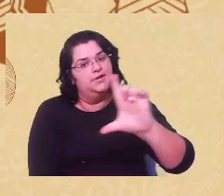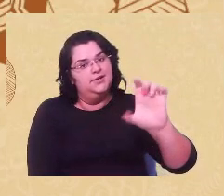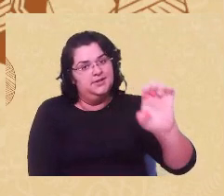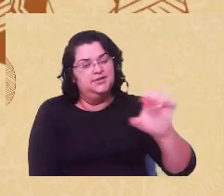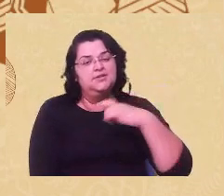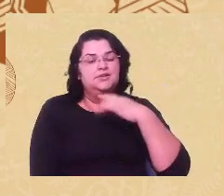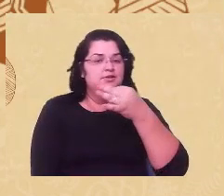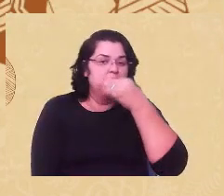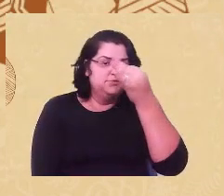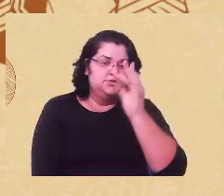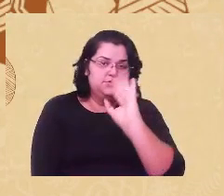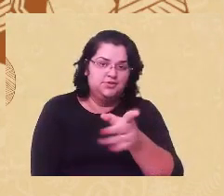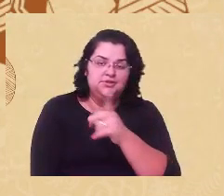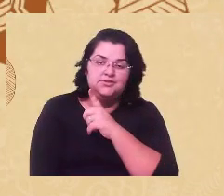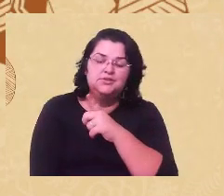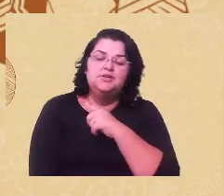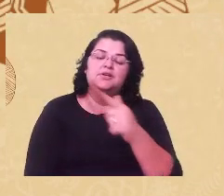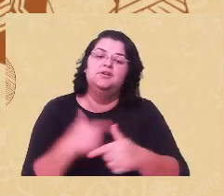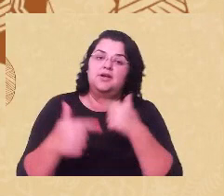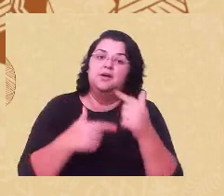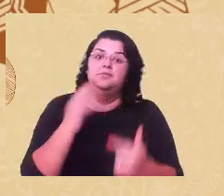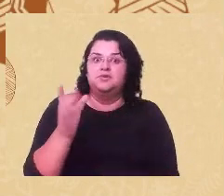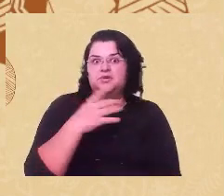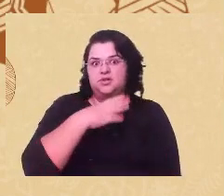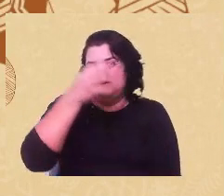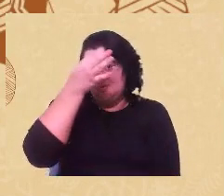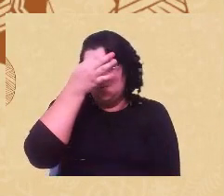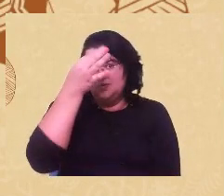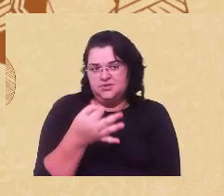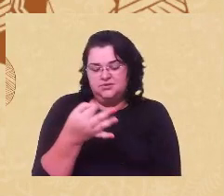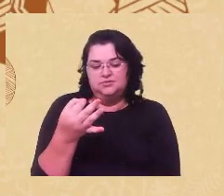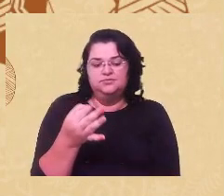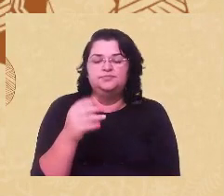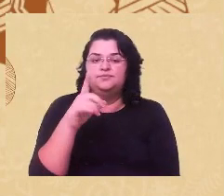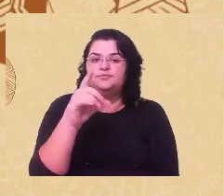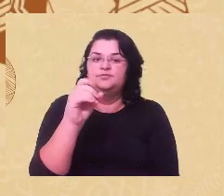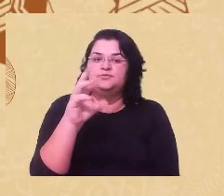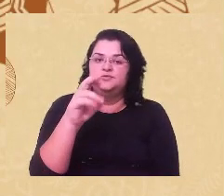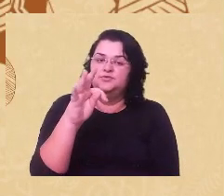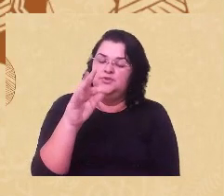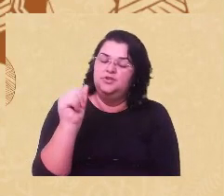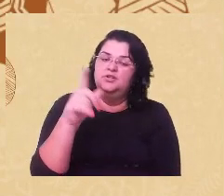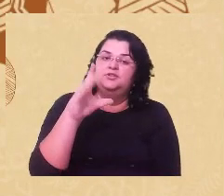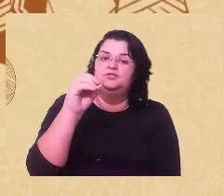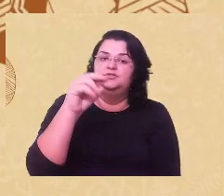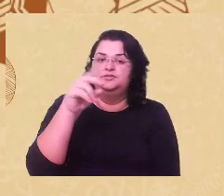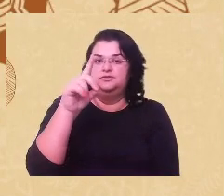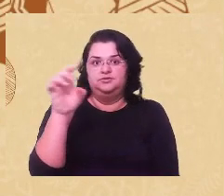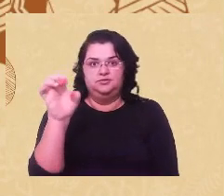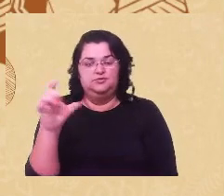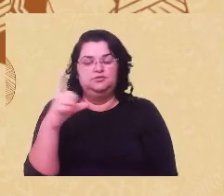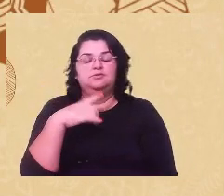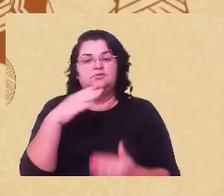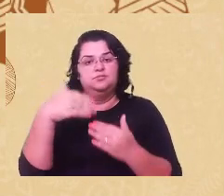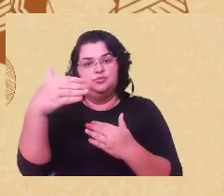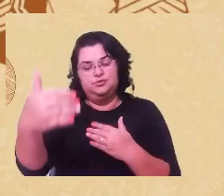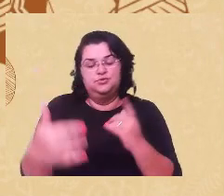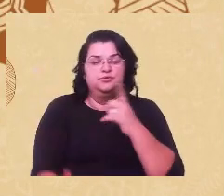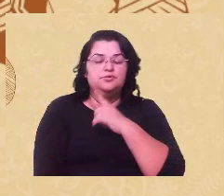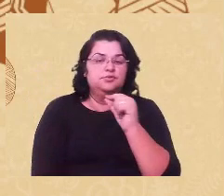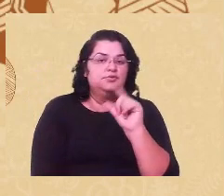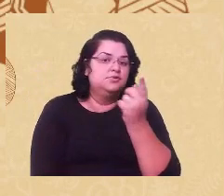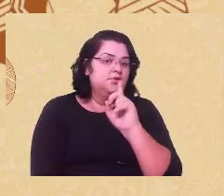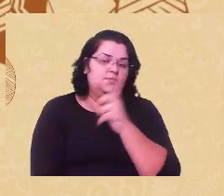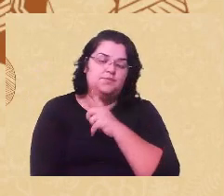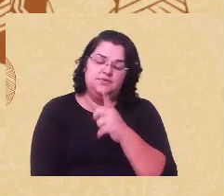também tem trabalhado com esse conceito. E a Loreta Ross vai dizer que o conceito de justiça reprodutiva, ele não está aí para